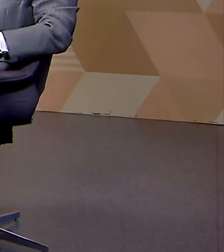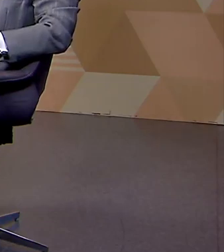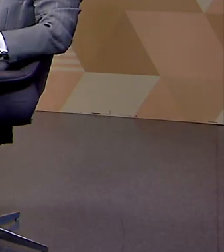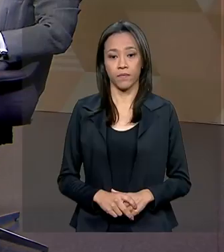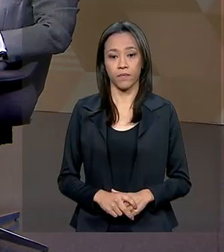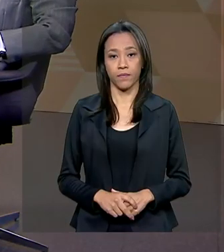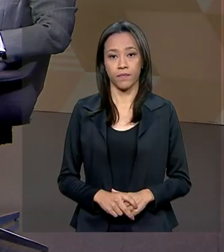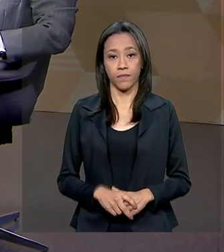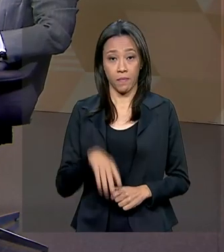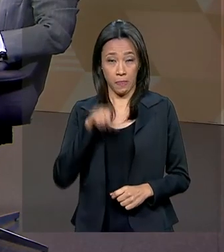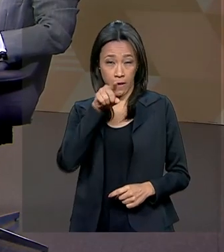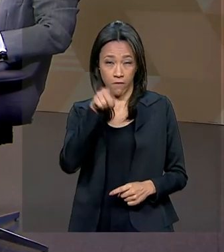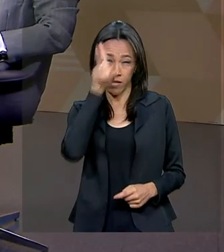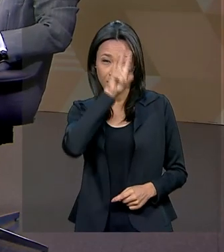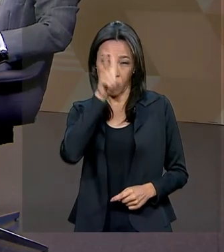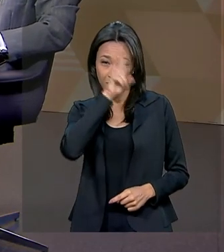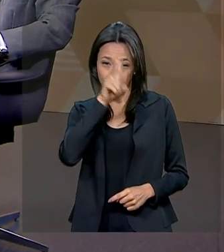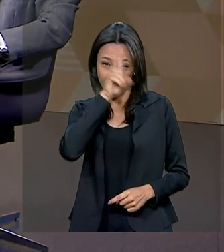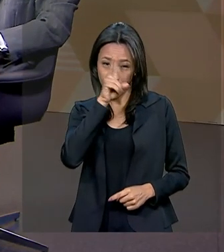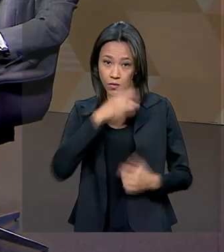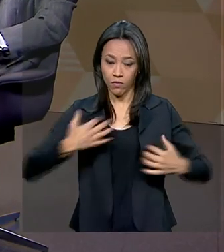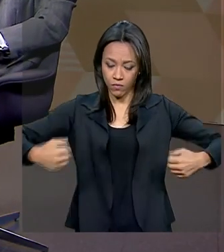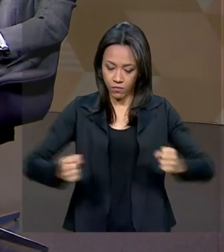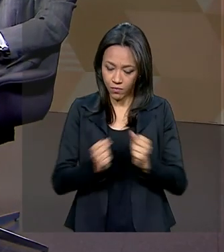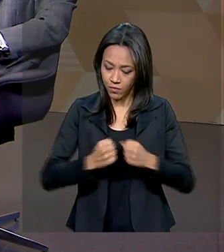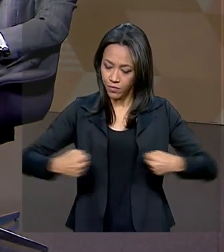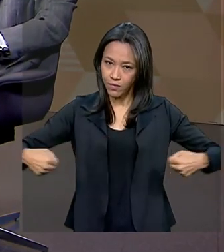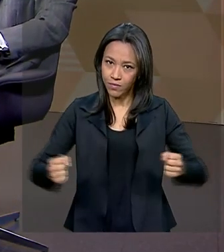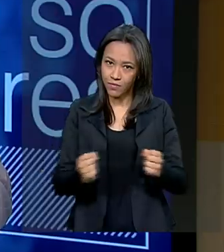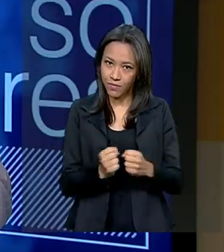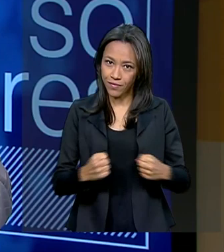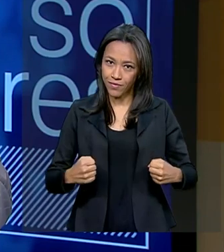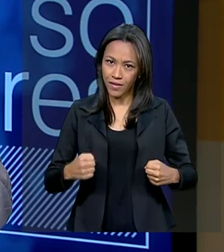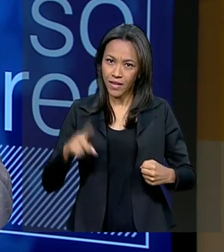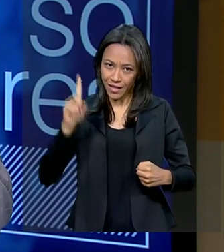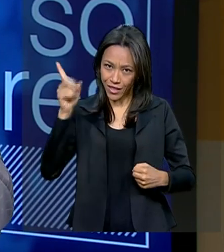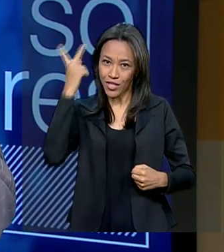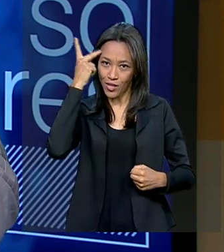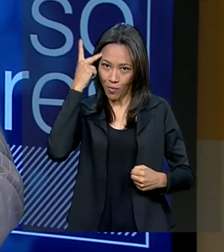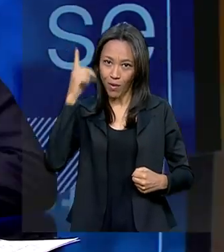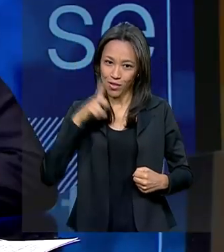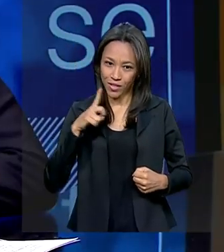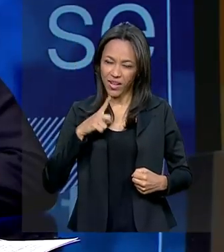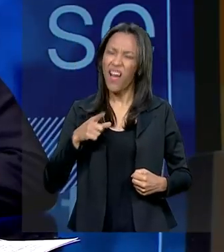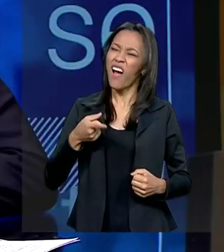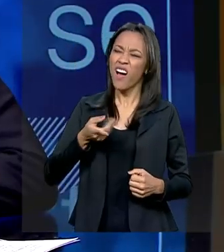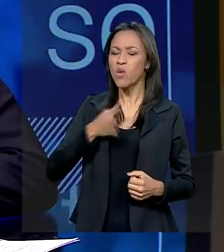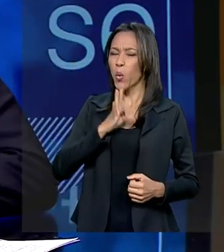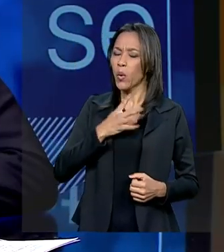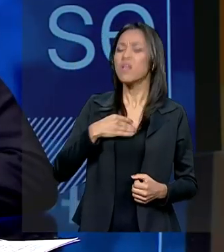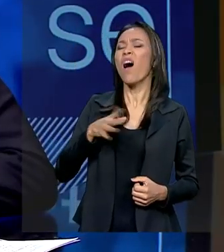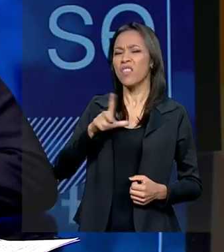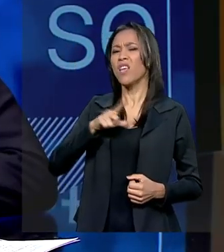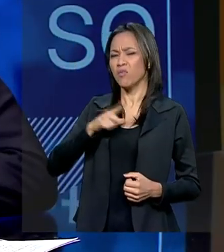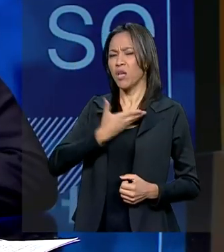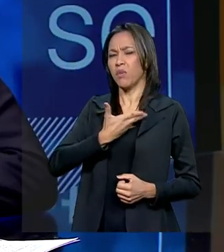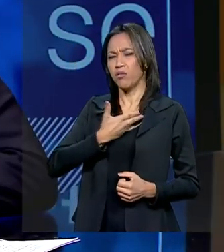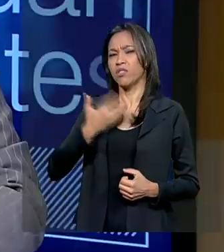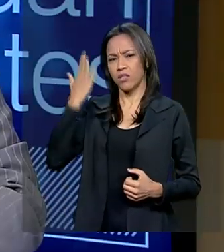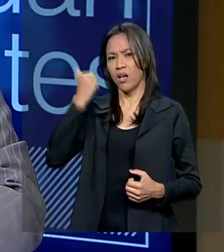Você lembra do acordeu? Lembro. Bragança Paulista tinha? Tenho, tenho uns amigos meus que tocam. E